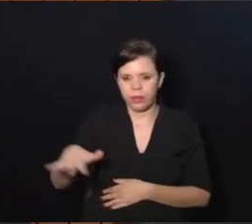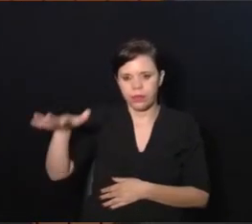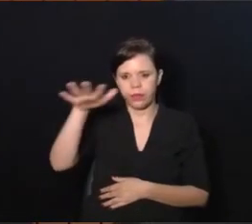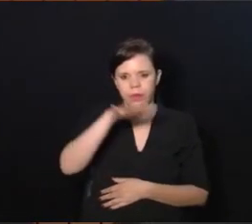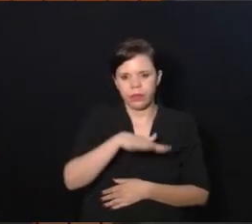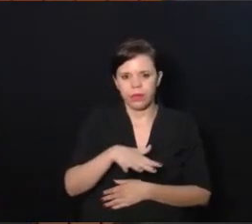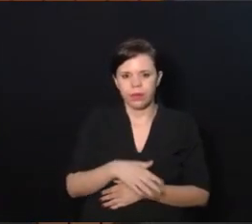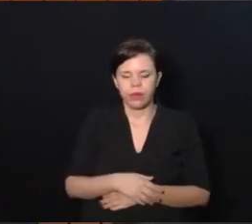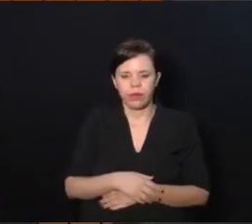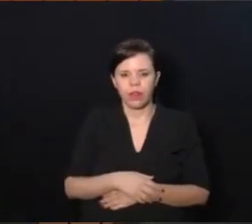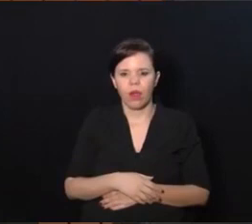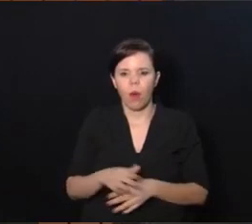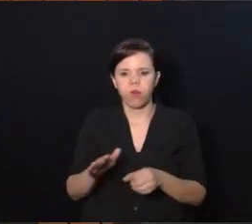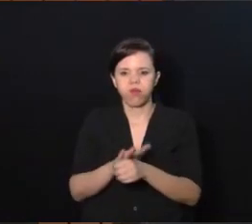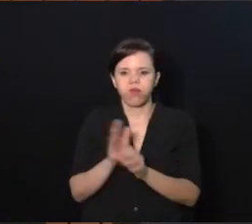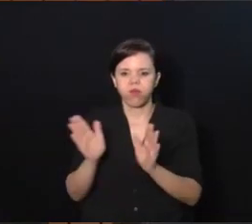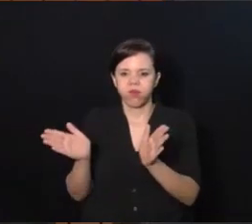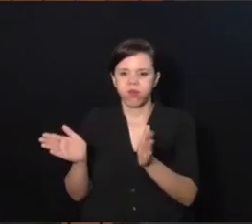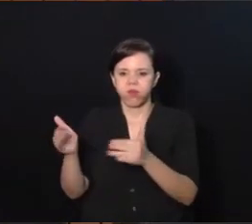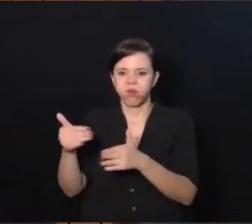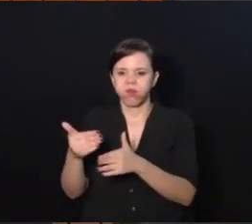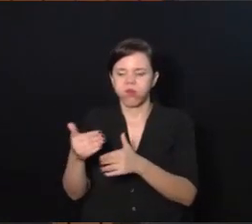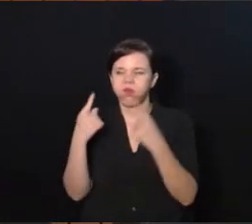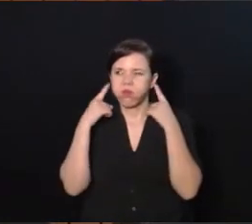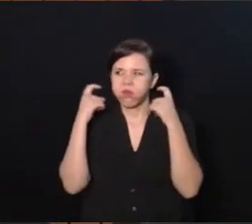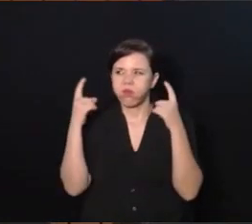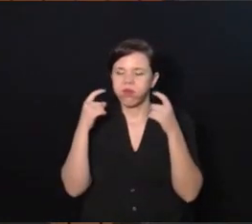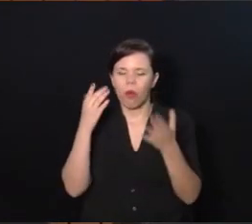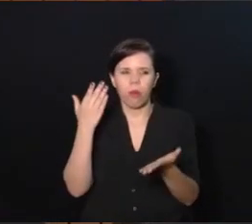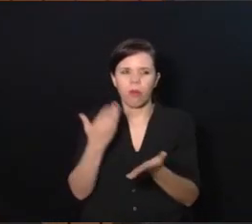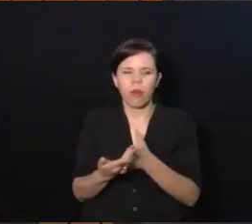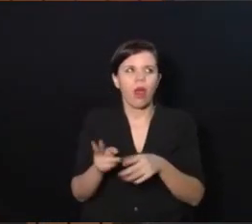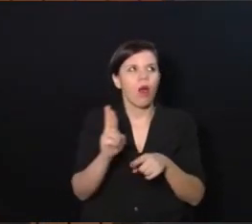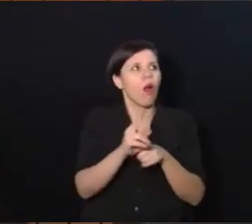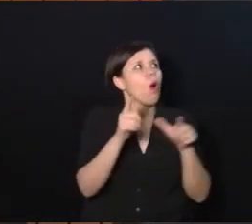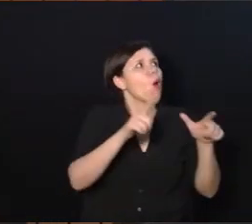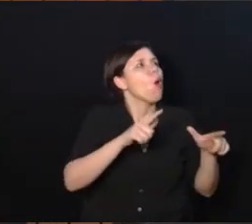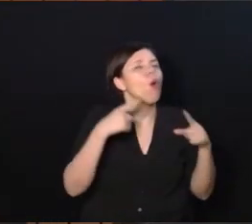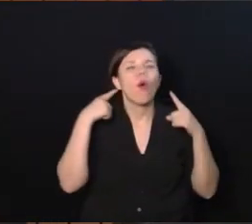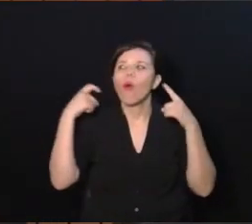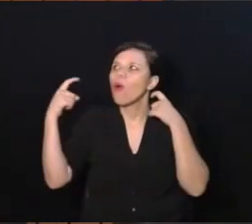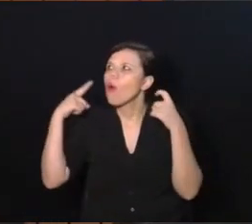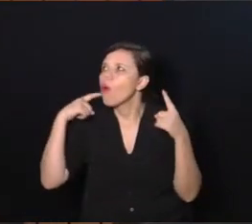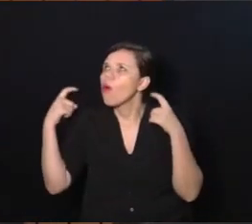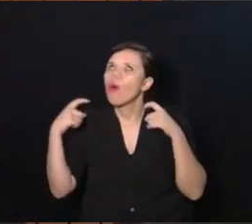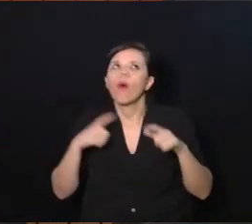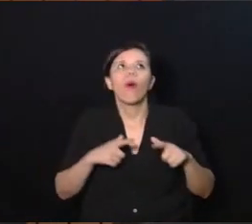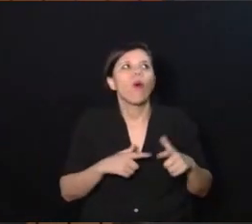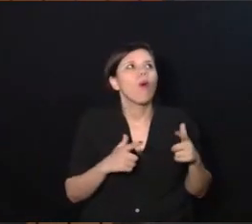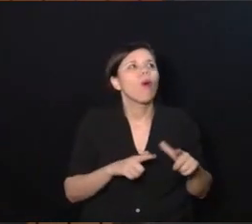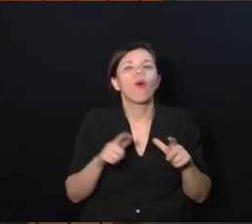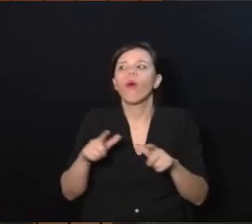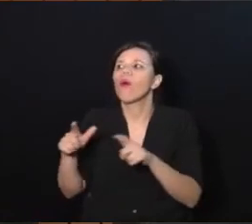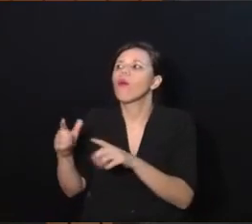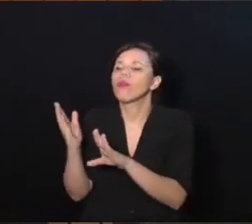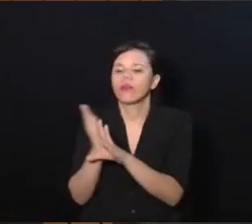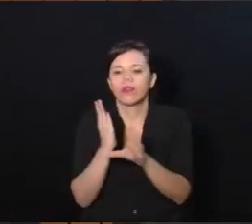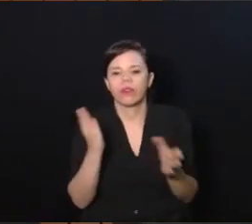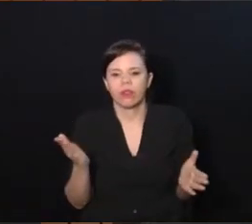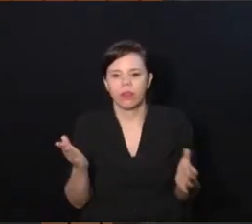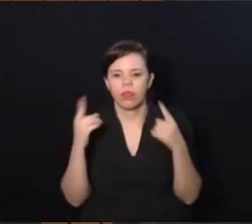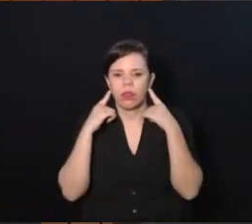de caixas de som, a pessoa perde a referência e não consegue saber exatamente onde se encontra